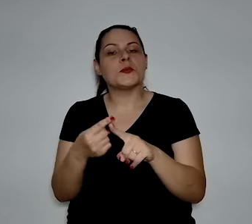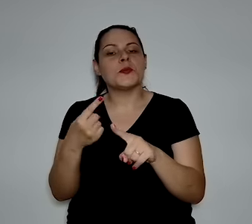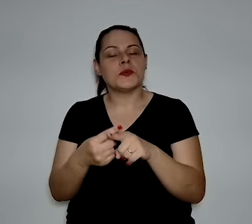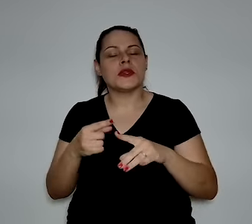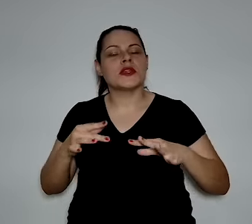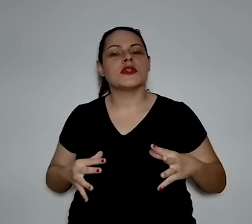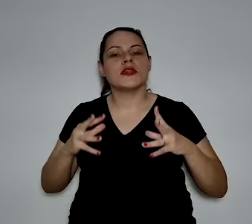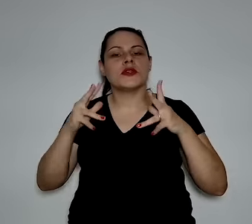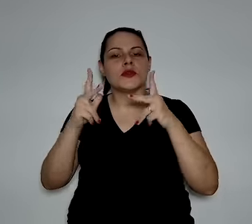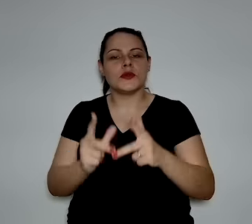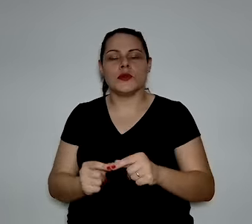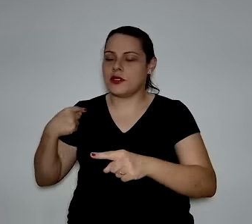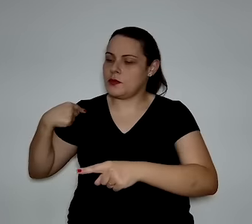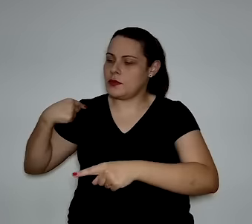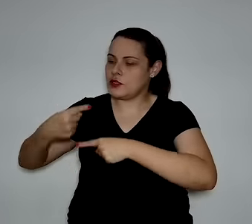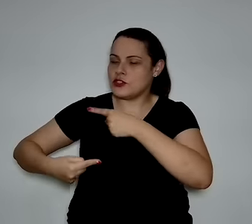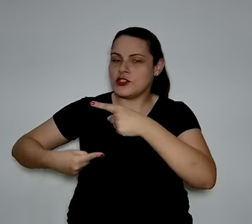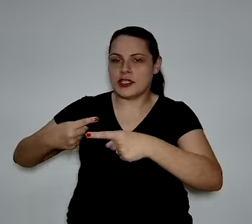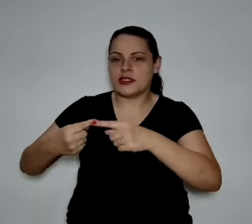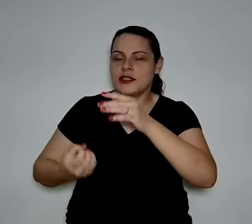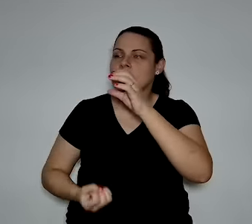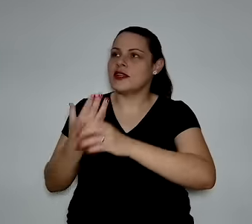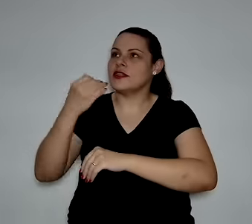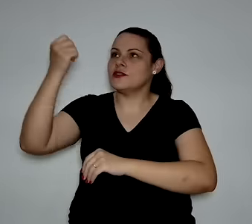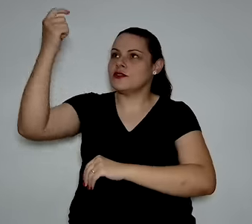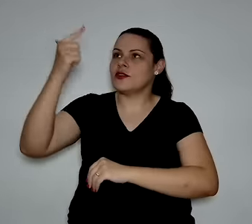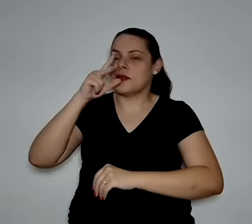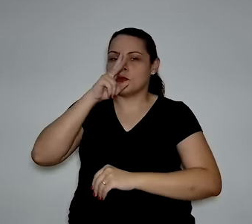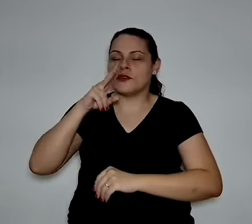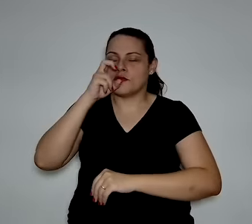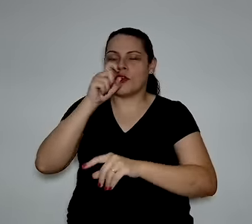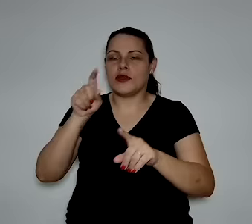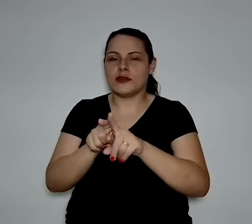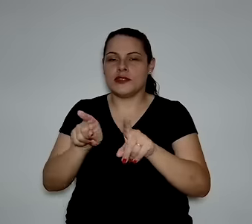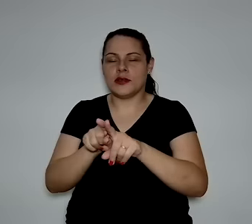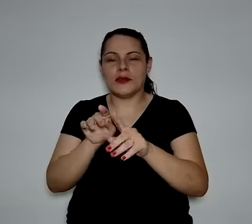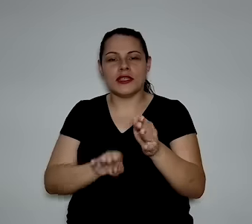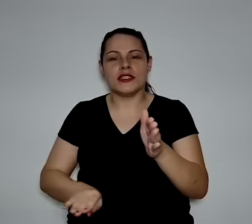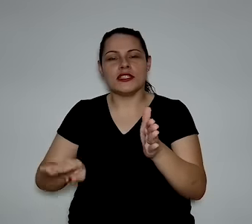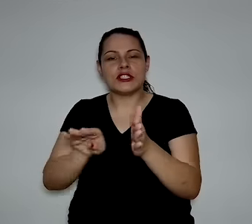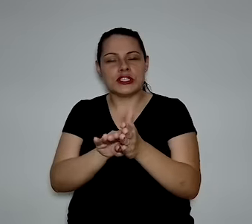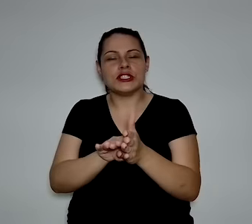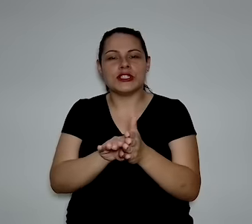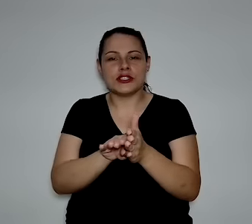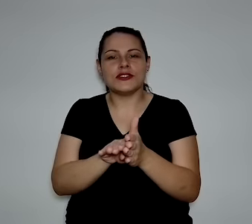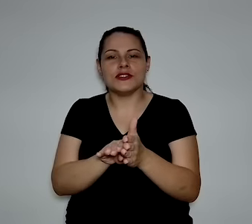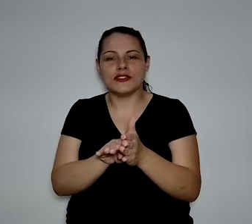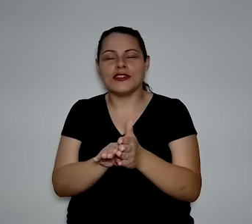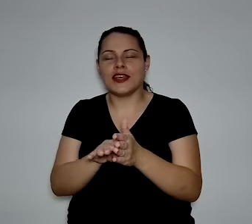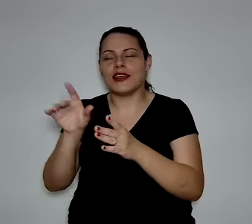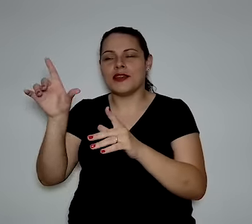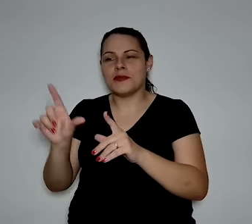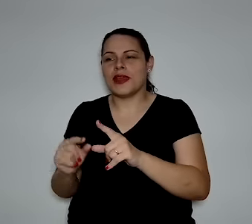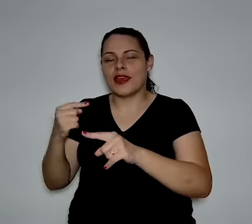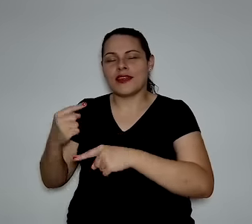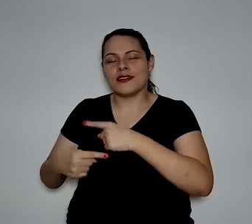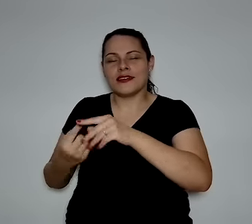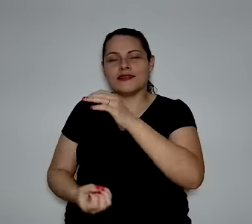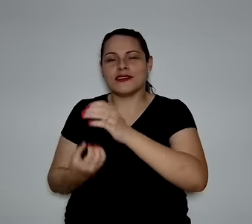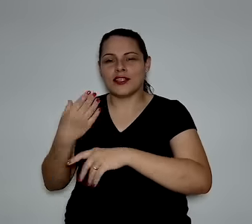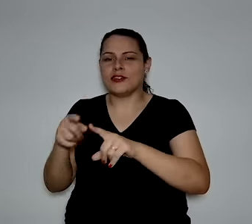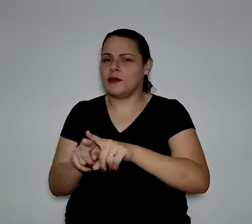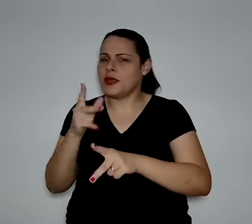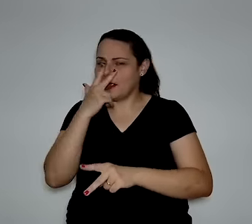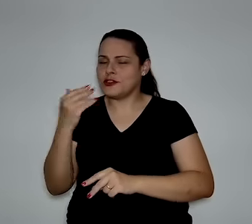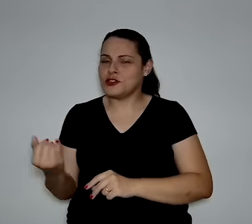que parte dessa geração solar, principalmente, venha, ali dos pequenos geradores,